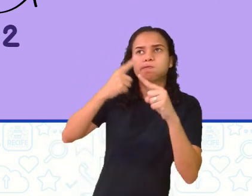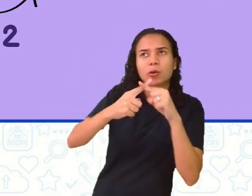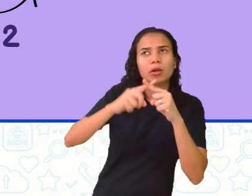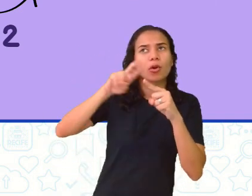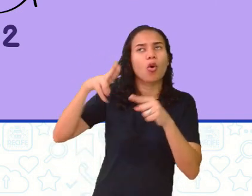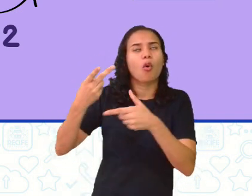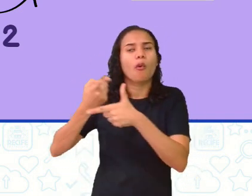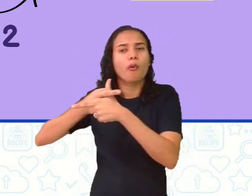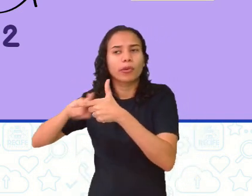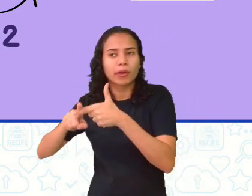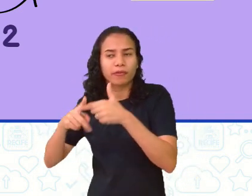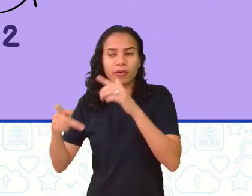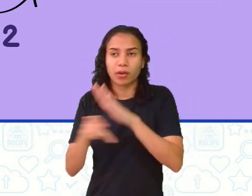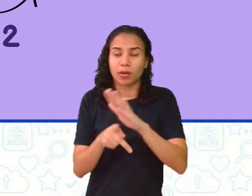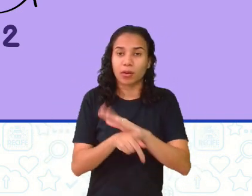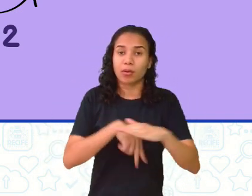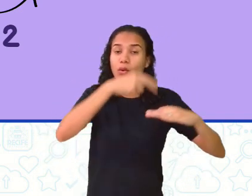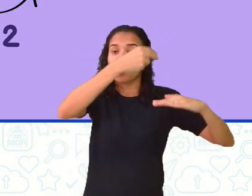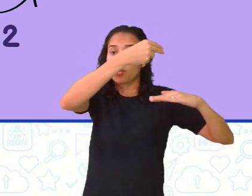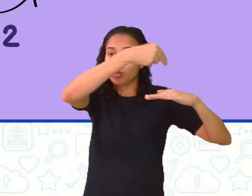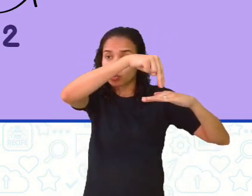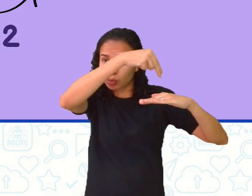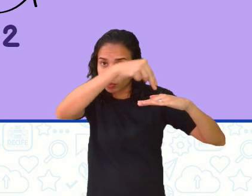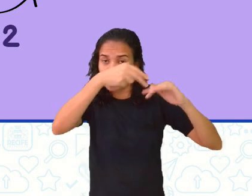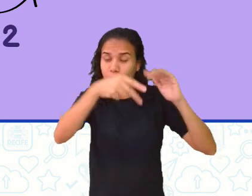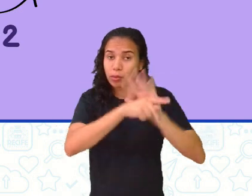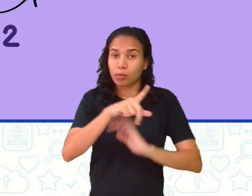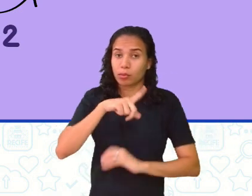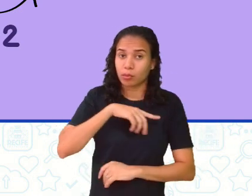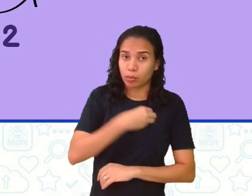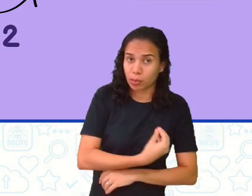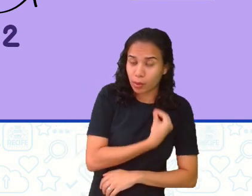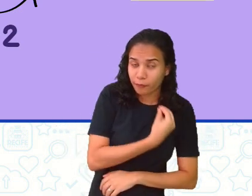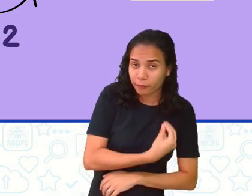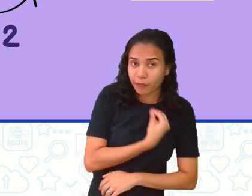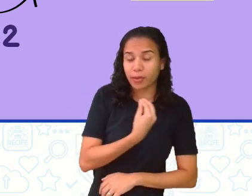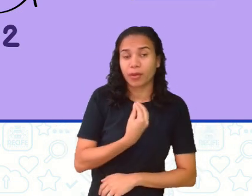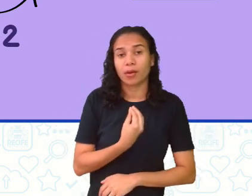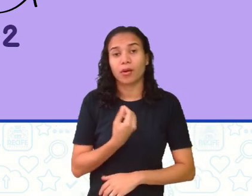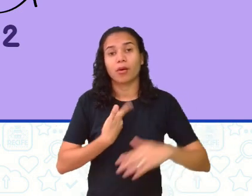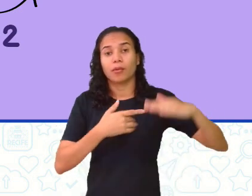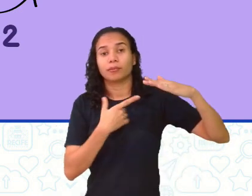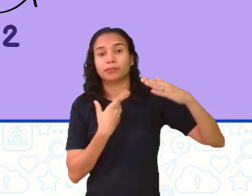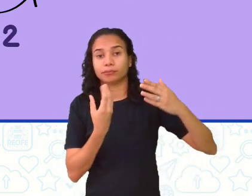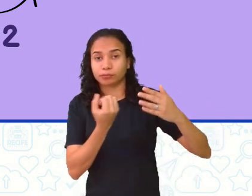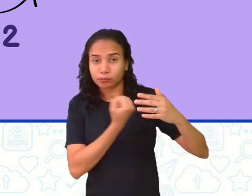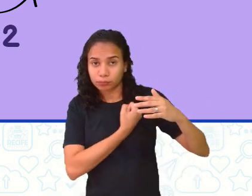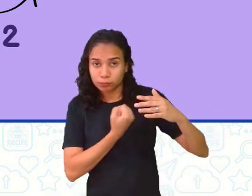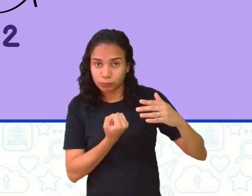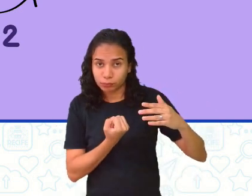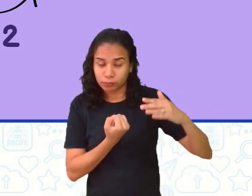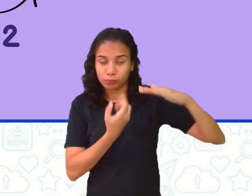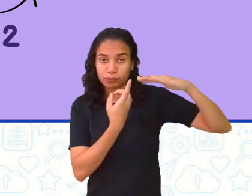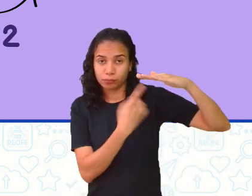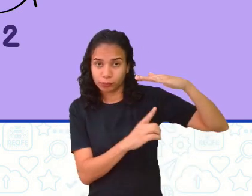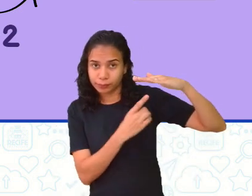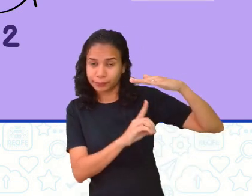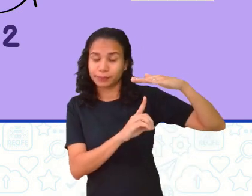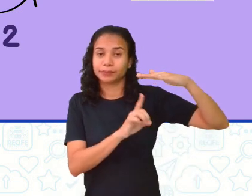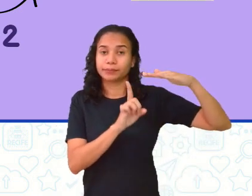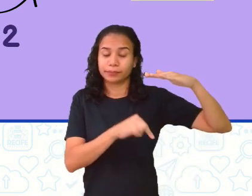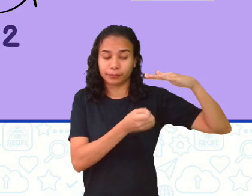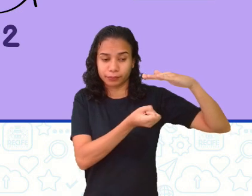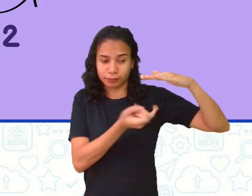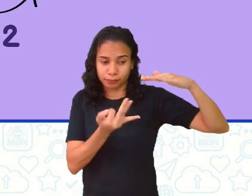O numerador, que é a quantidade de partes que eu estou me referindo, e o denominador,